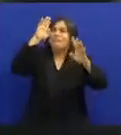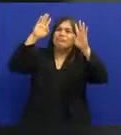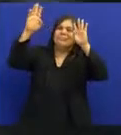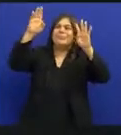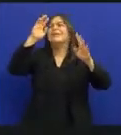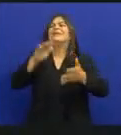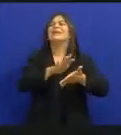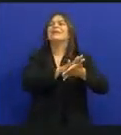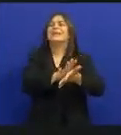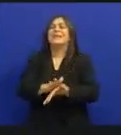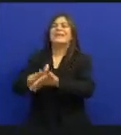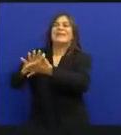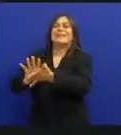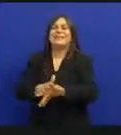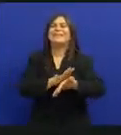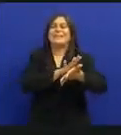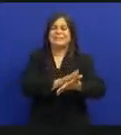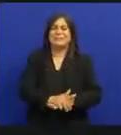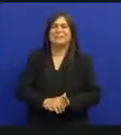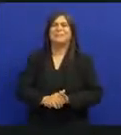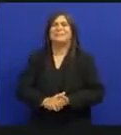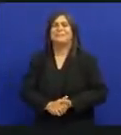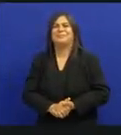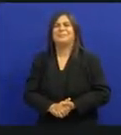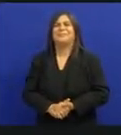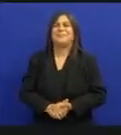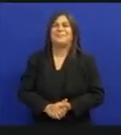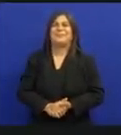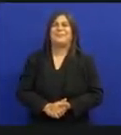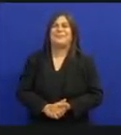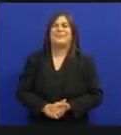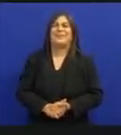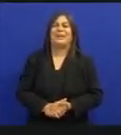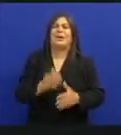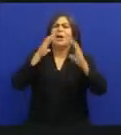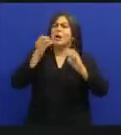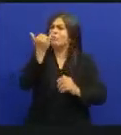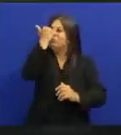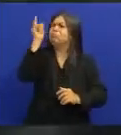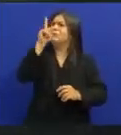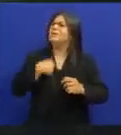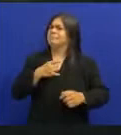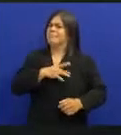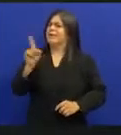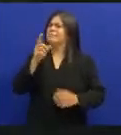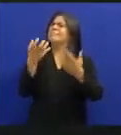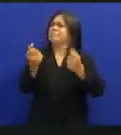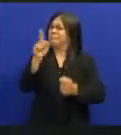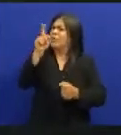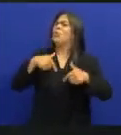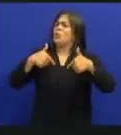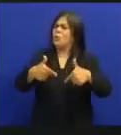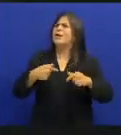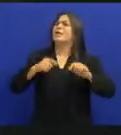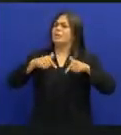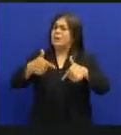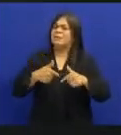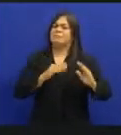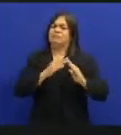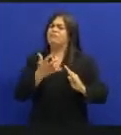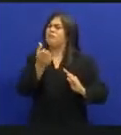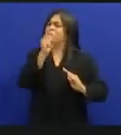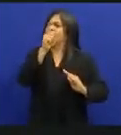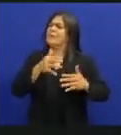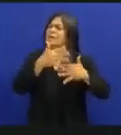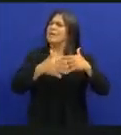a imaginar Você bem sabe Que a Ema Quando canta Vem trazendo no seu canto Um bocado de azar Eu tenho medo Pois acho que é muito cedo Muito cedo